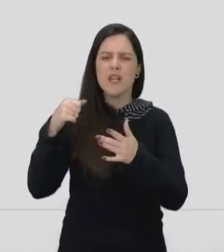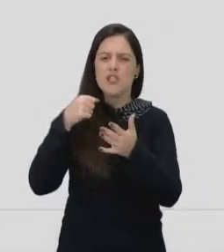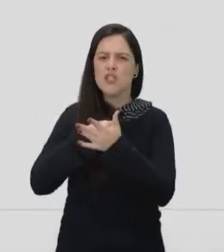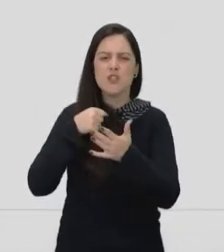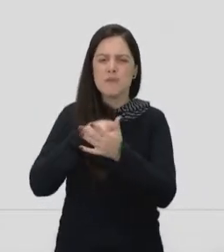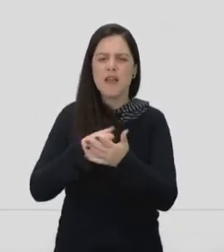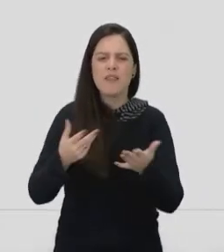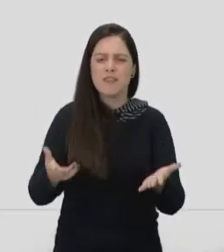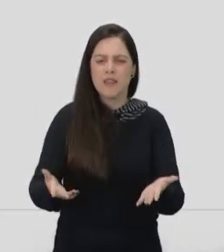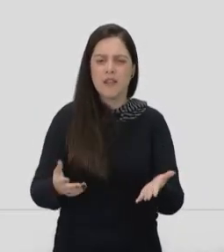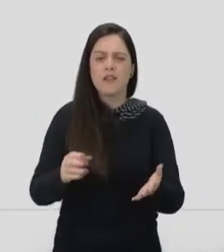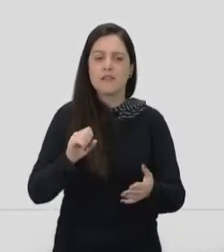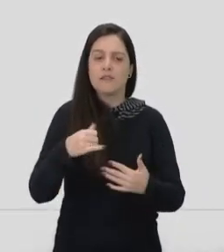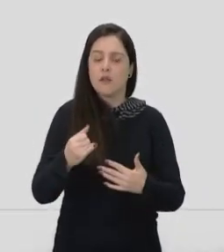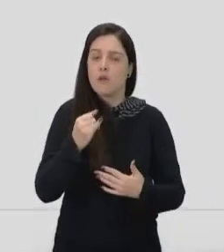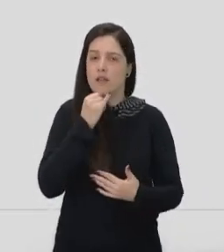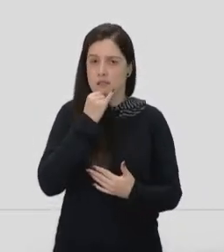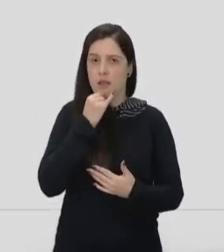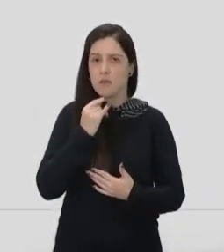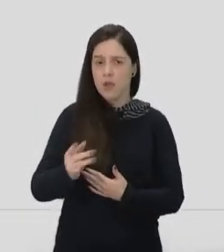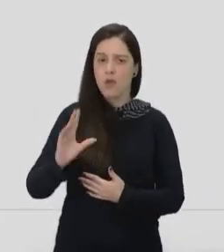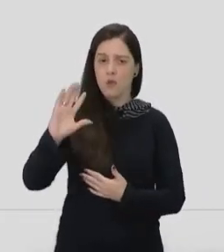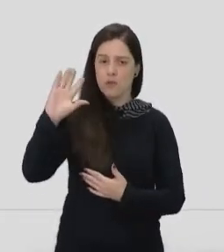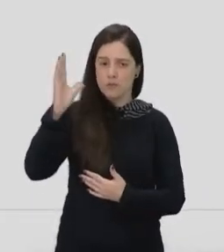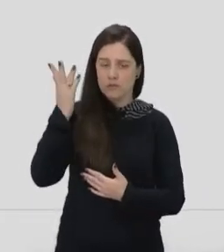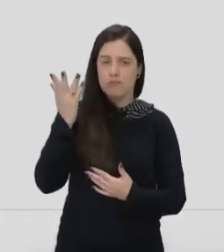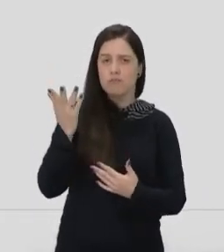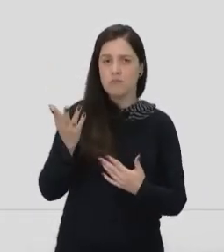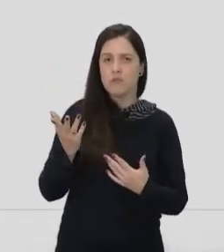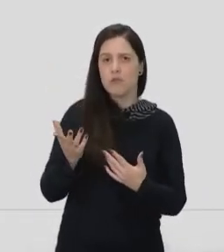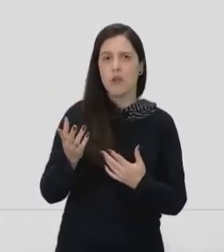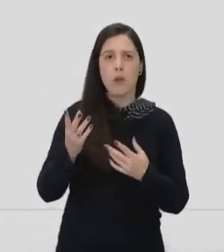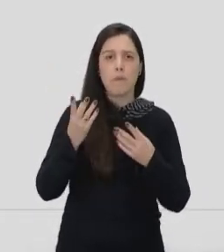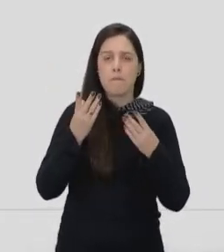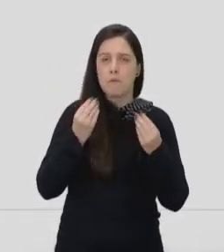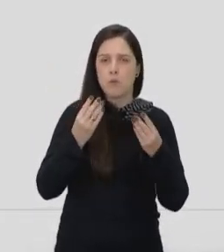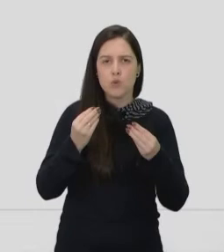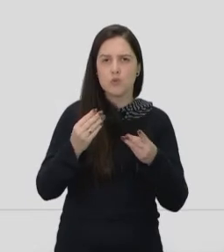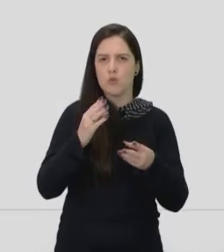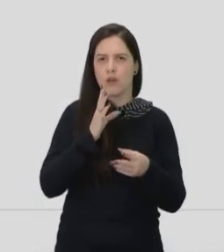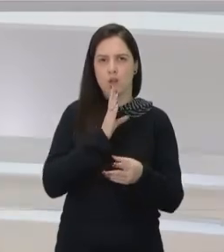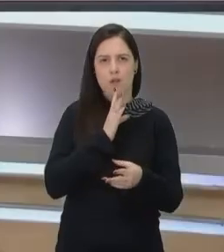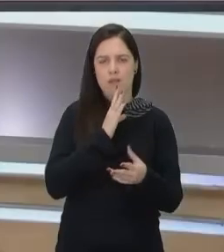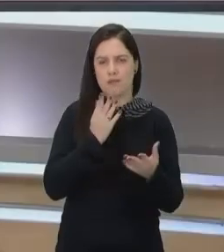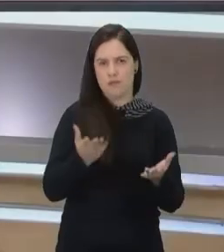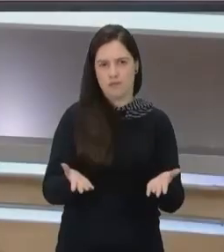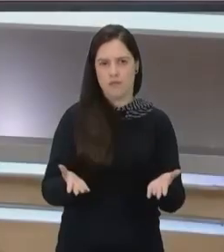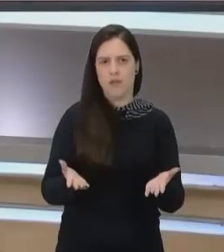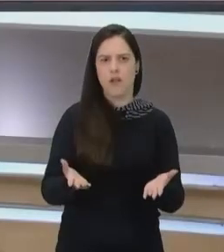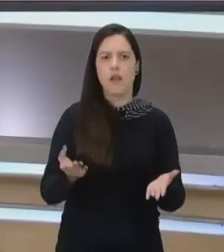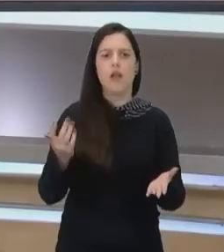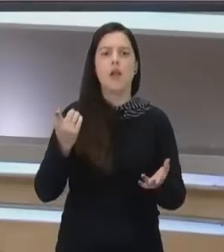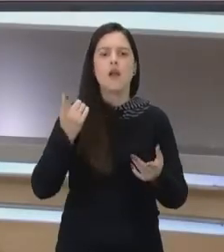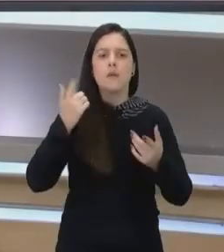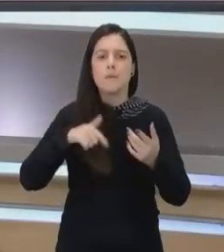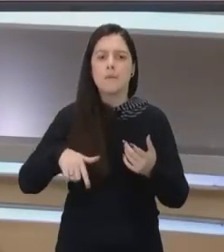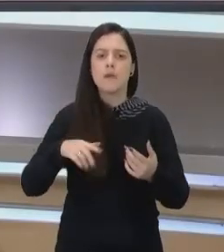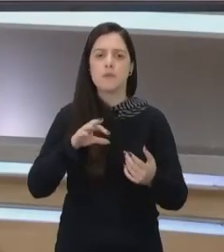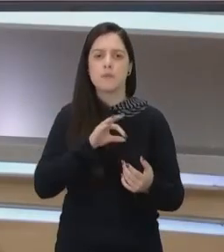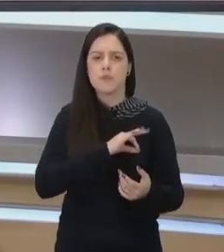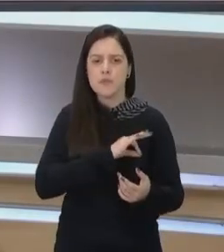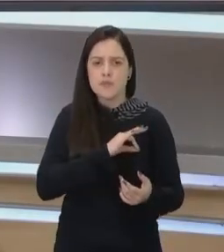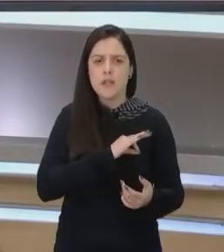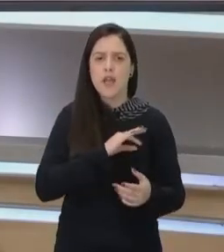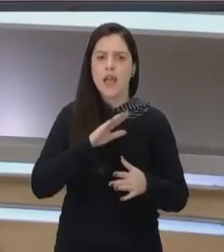que são exemplos que acontecem de forma muito recorrente. Então, as autoridades policiais, muitas